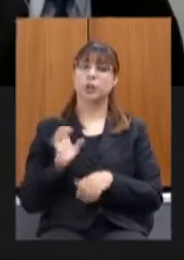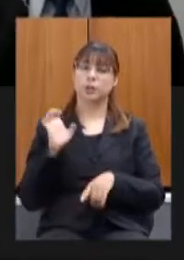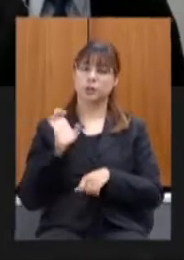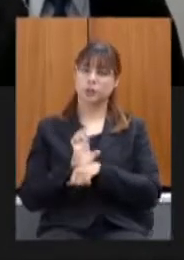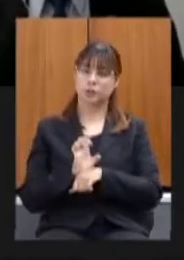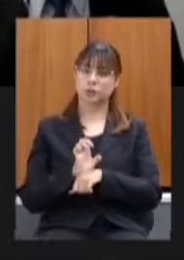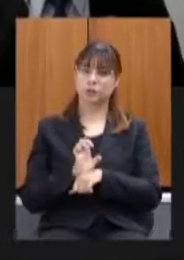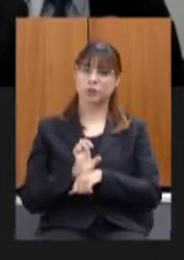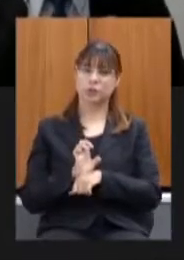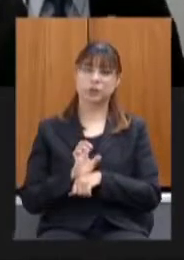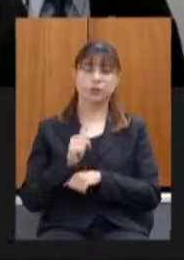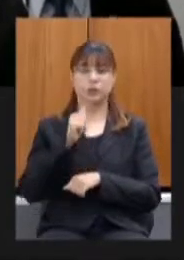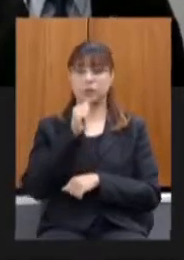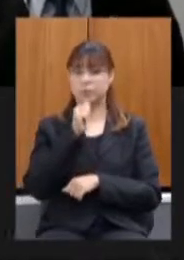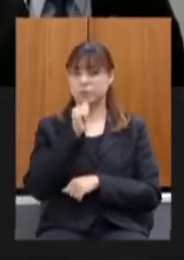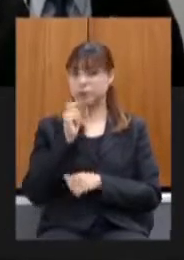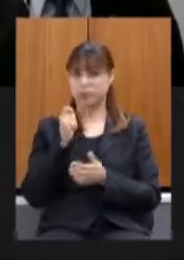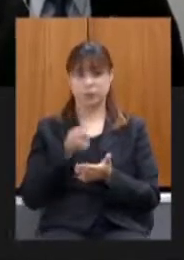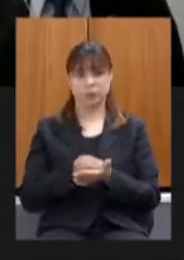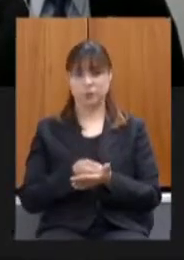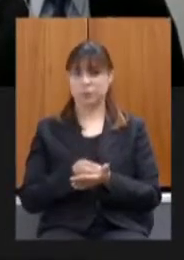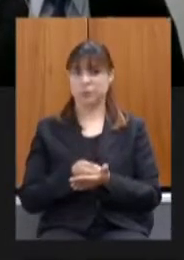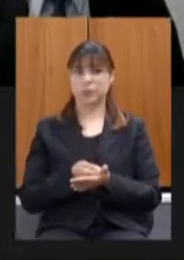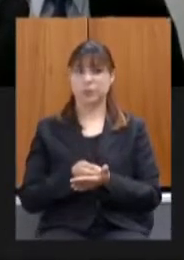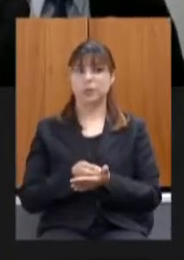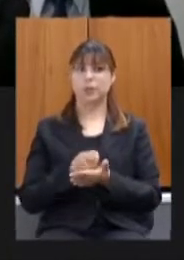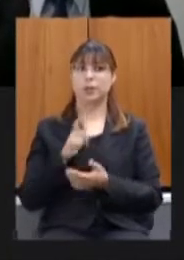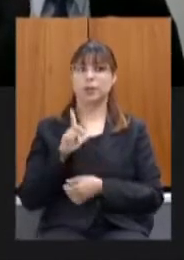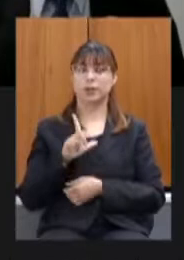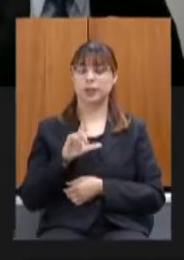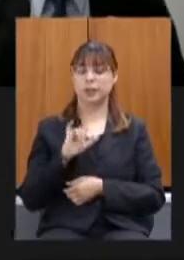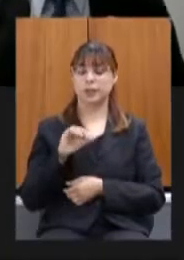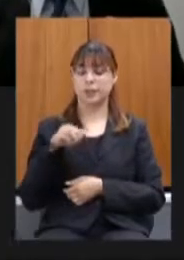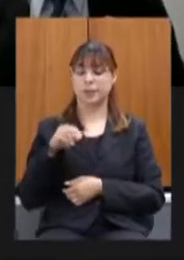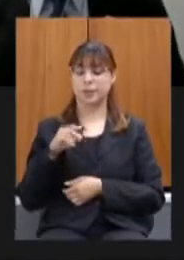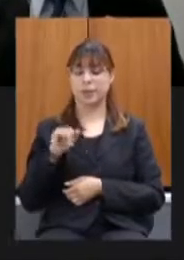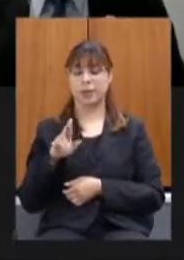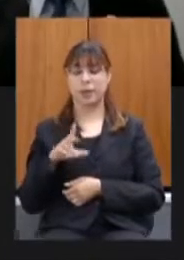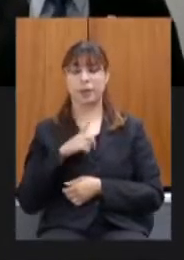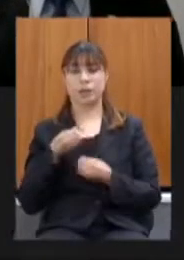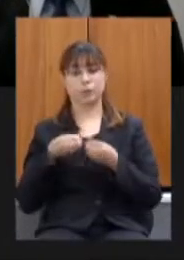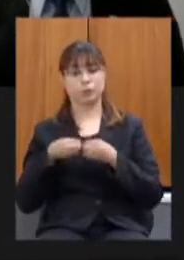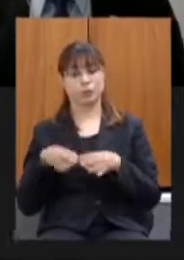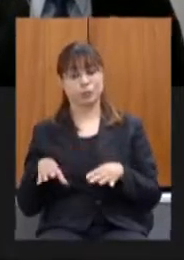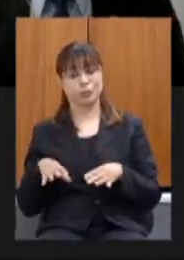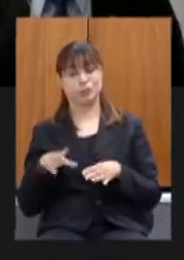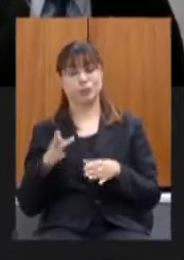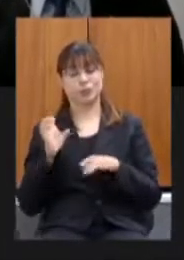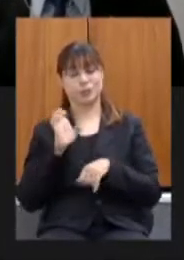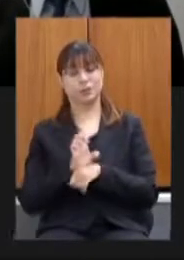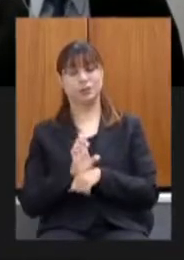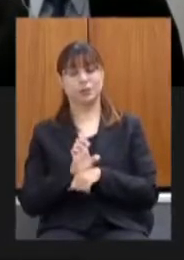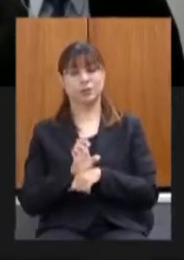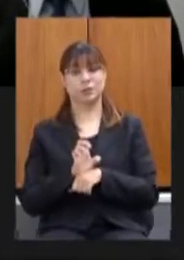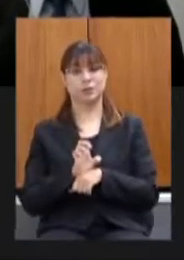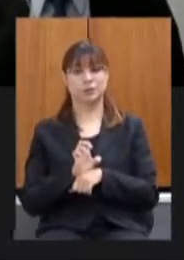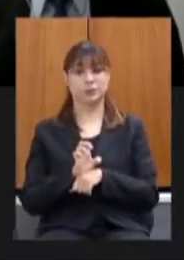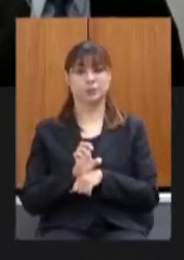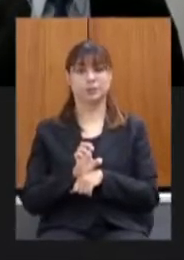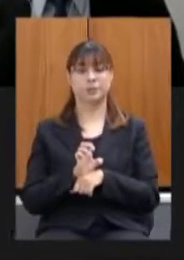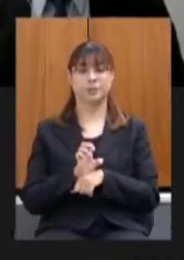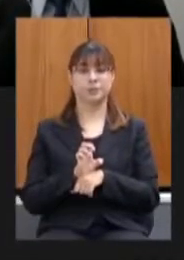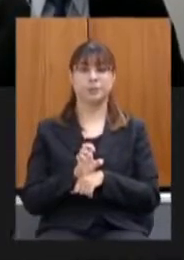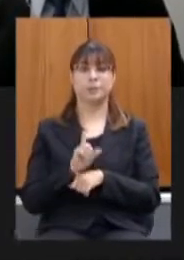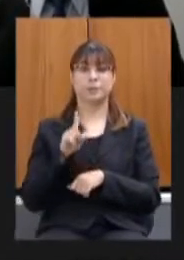liminar não pagou agora a liminar ela traz um ônus ao estado uma vez que é considerado inadimplência